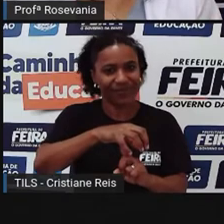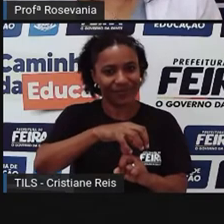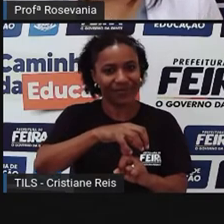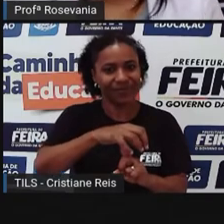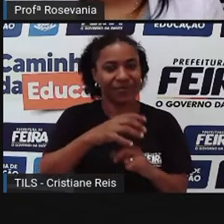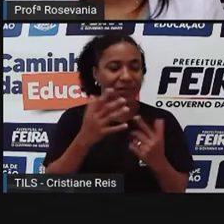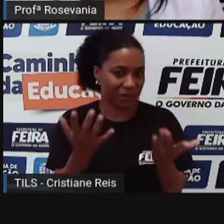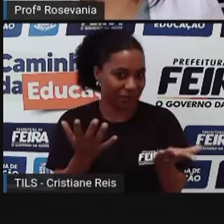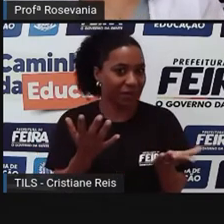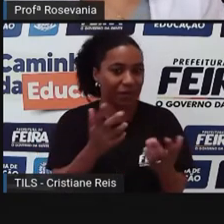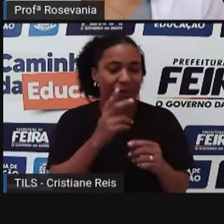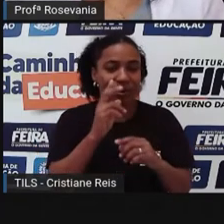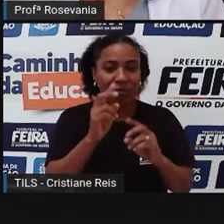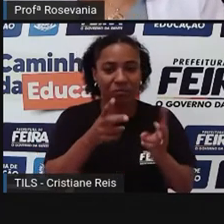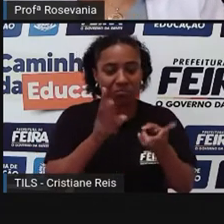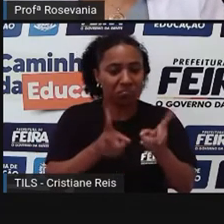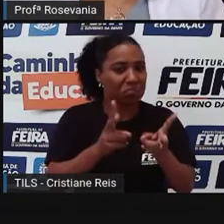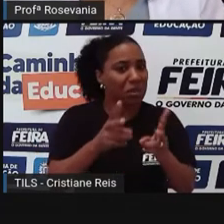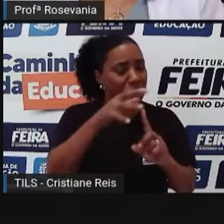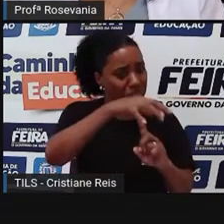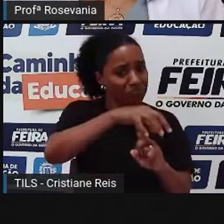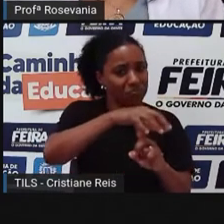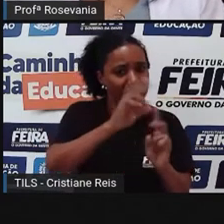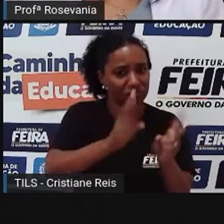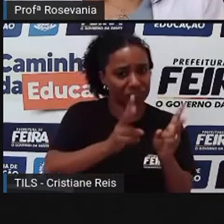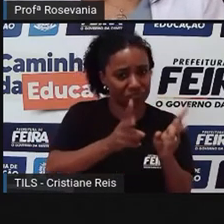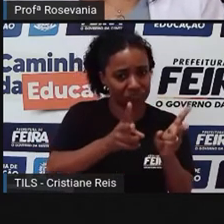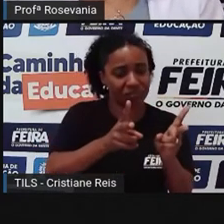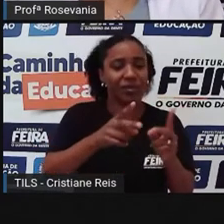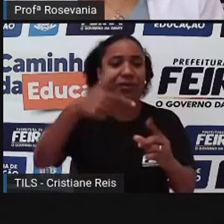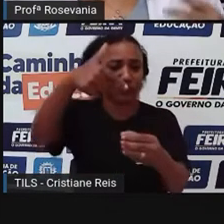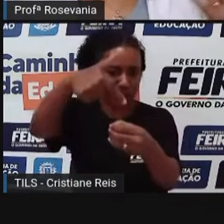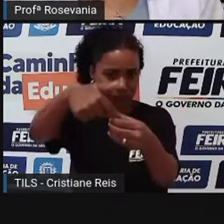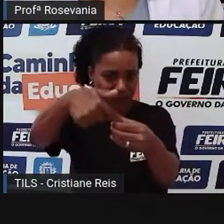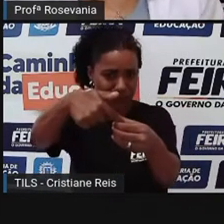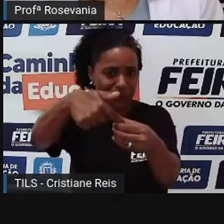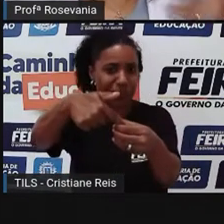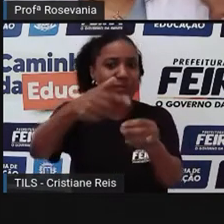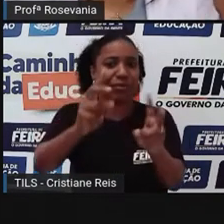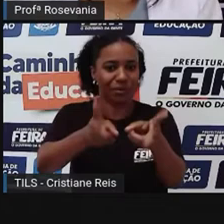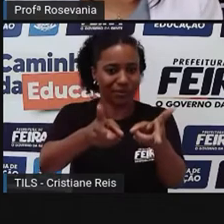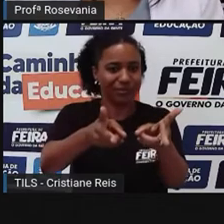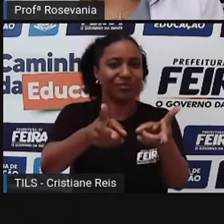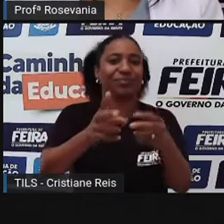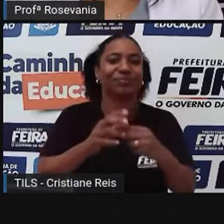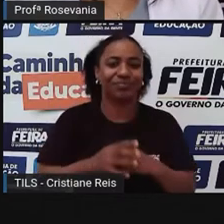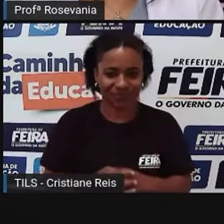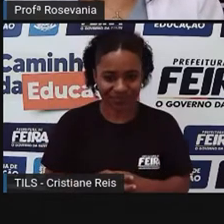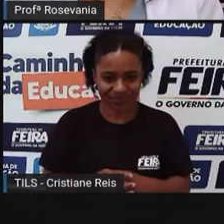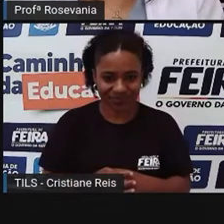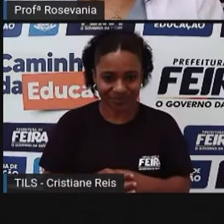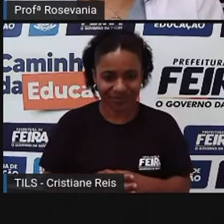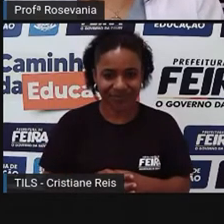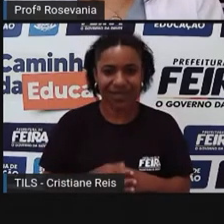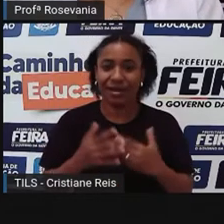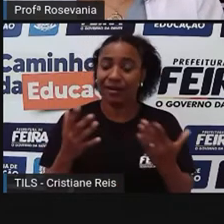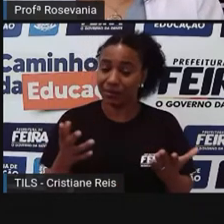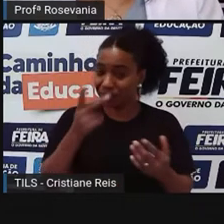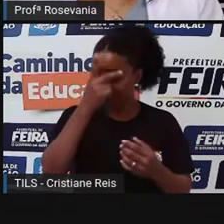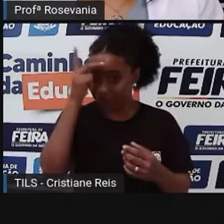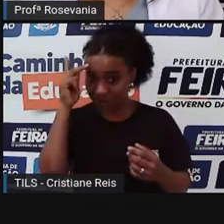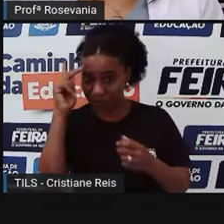funcionasse outros dias, que a gente não tem informação sobre isso. Mas talvez fosse o dia que tivesse o maior número de pessoas.